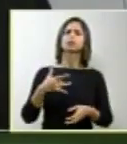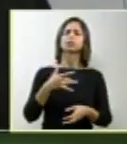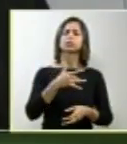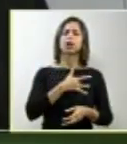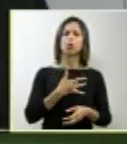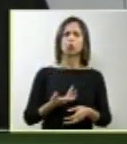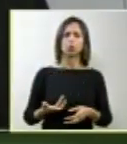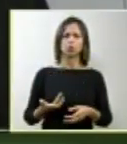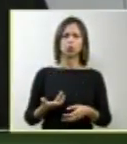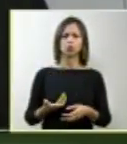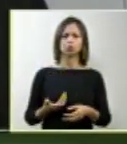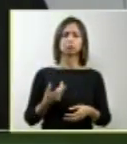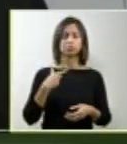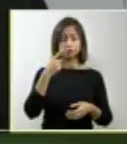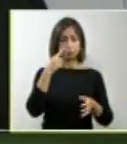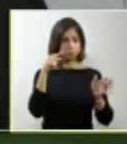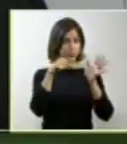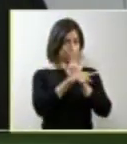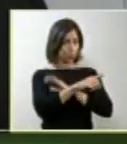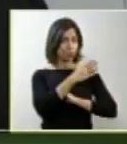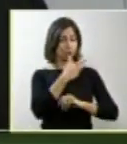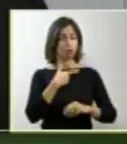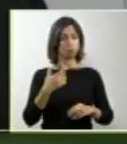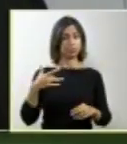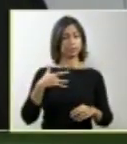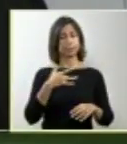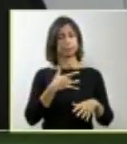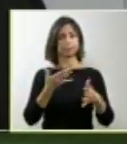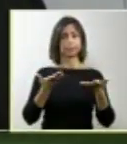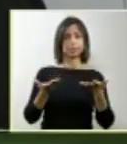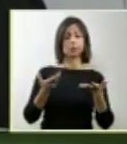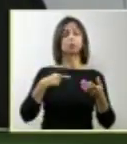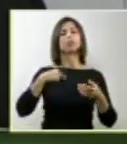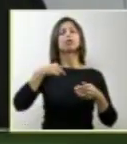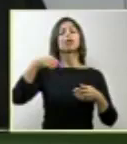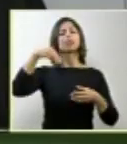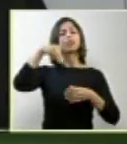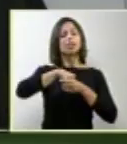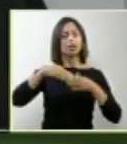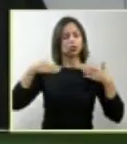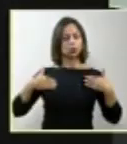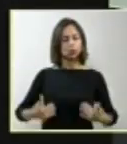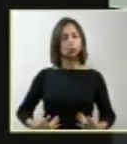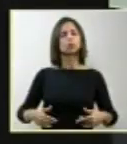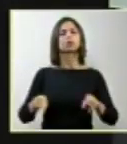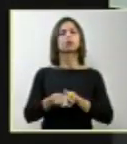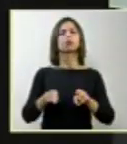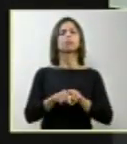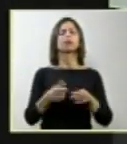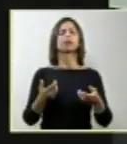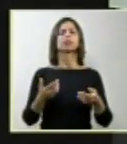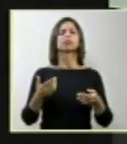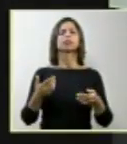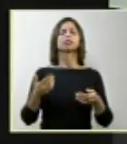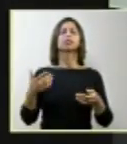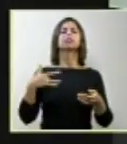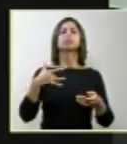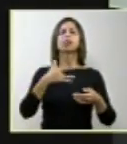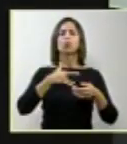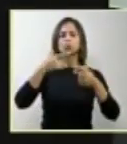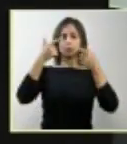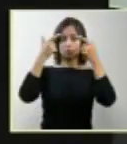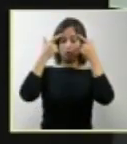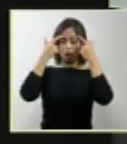e psíquica. indago se o diagnóstico, com essas imagens,